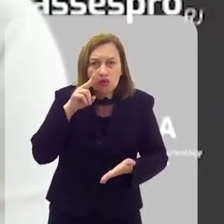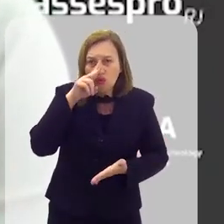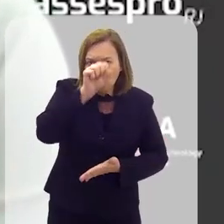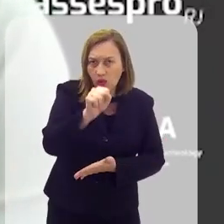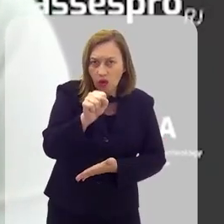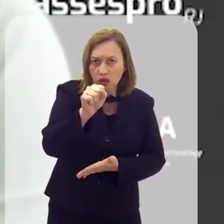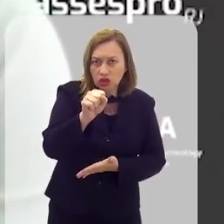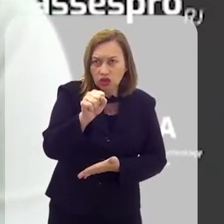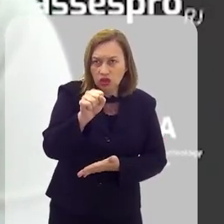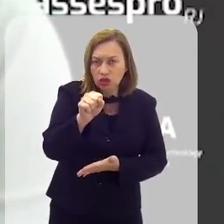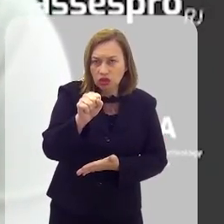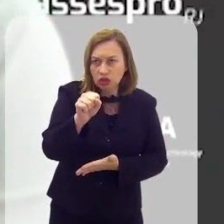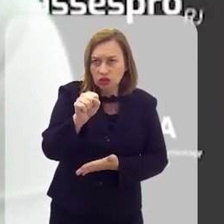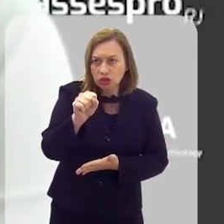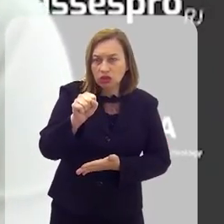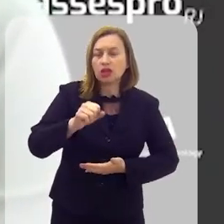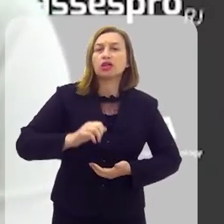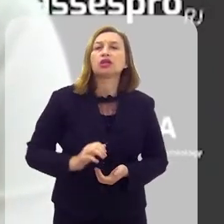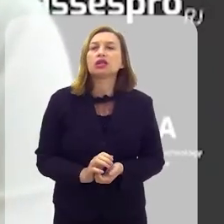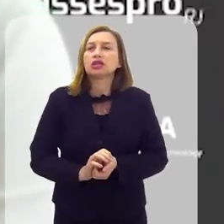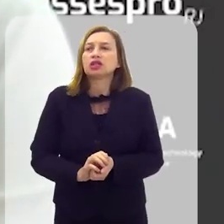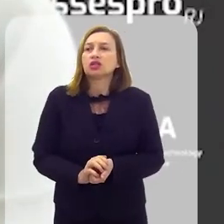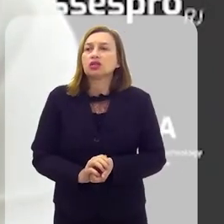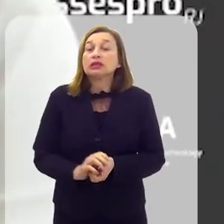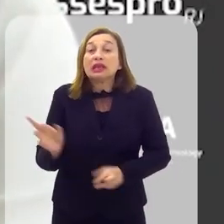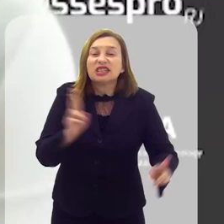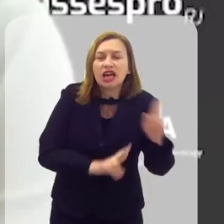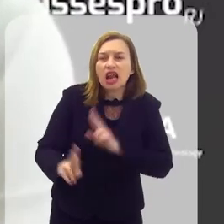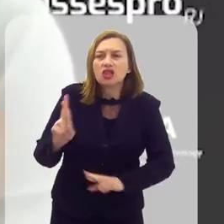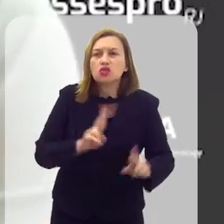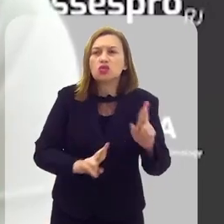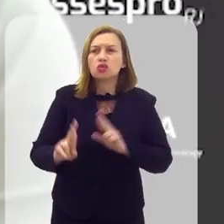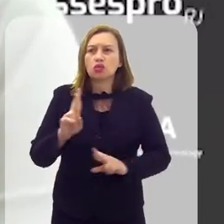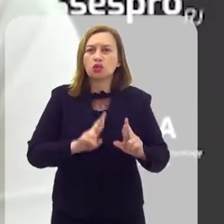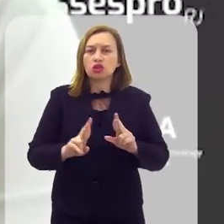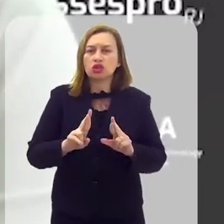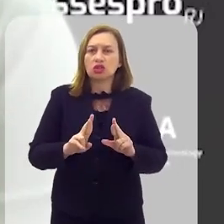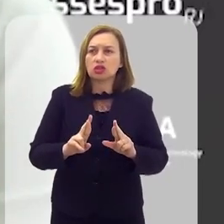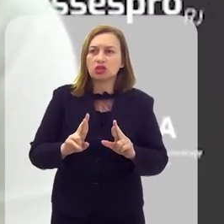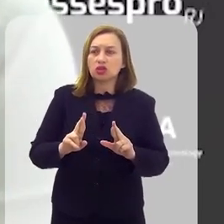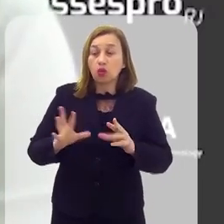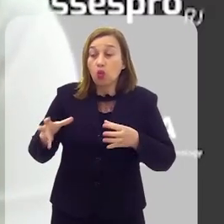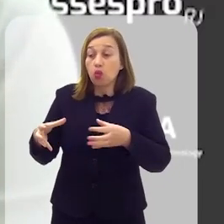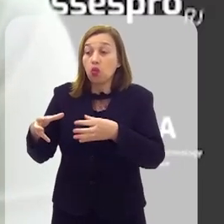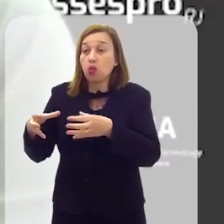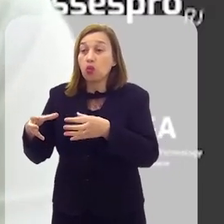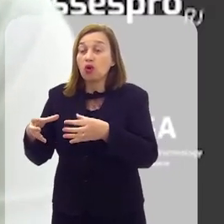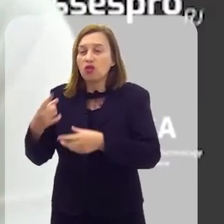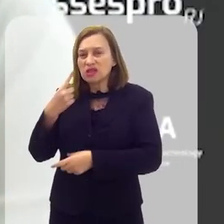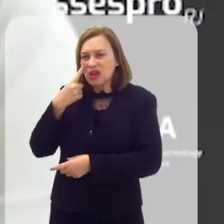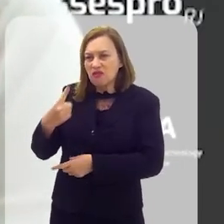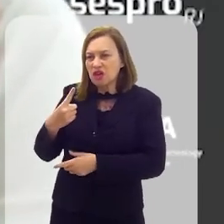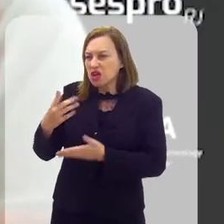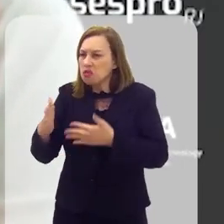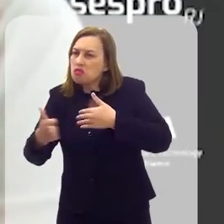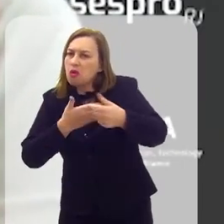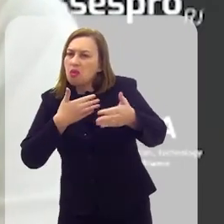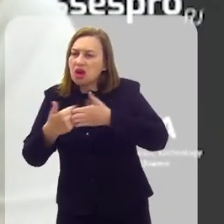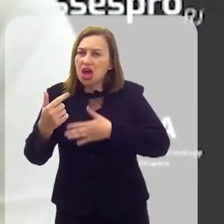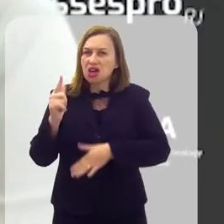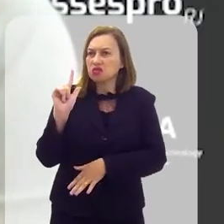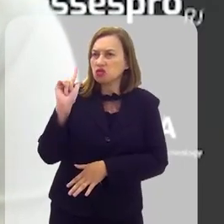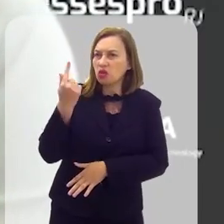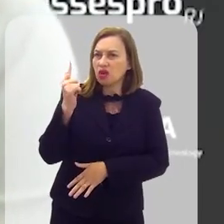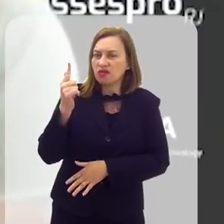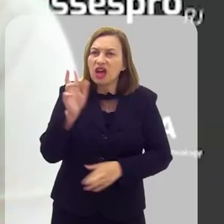genético muito forte que vem da corte. Dessas relações que as cortes, você pega qualquer geografia a